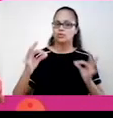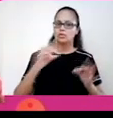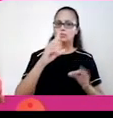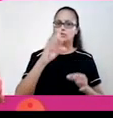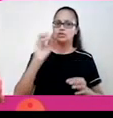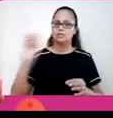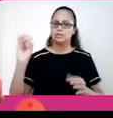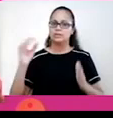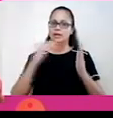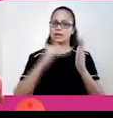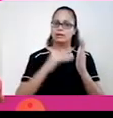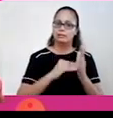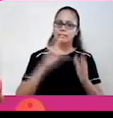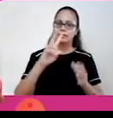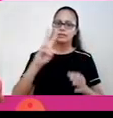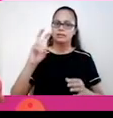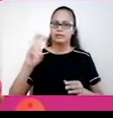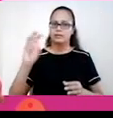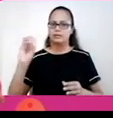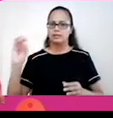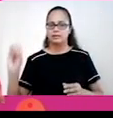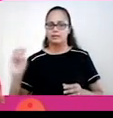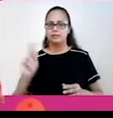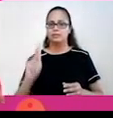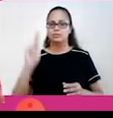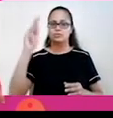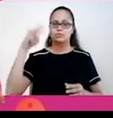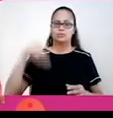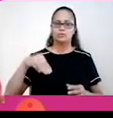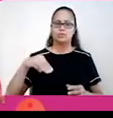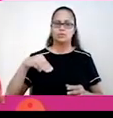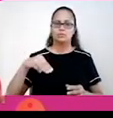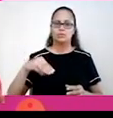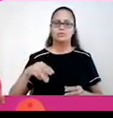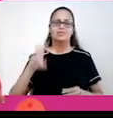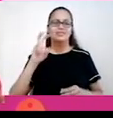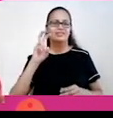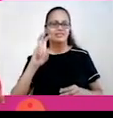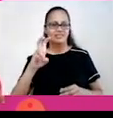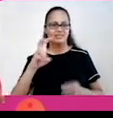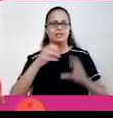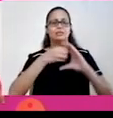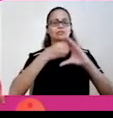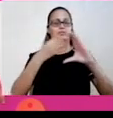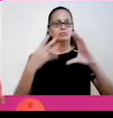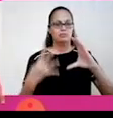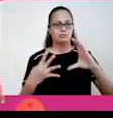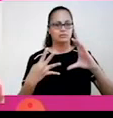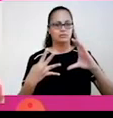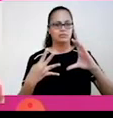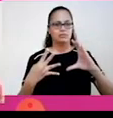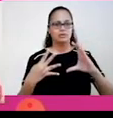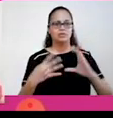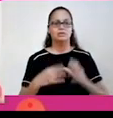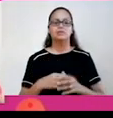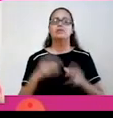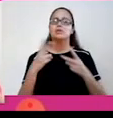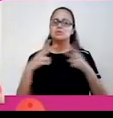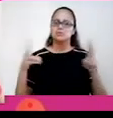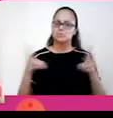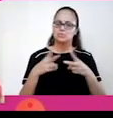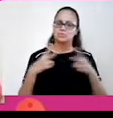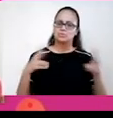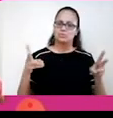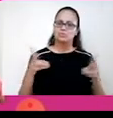km. Nós temos a escala sim, só um para medir, são cinco categorias, de acordo com a velocidade dos ventos. Então, de acordo com a velocidade, ele recebe uma